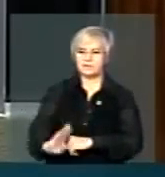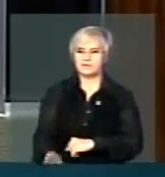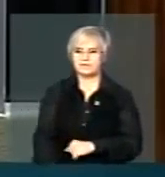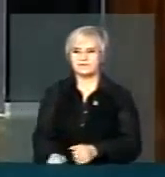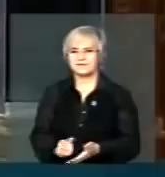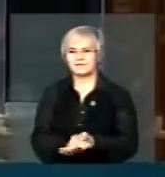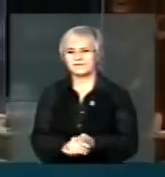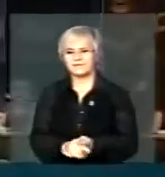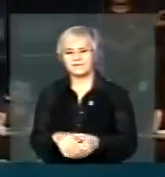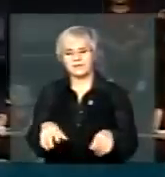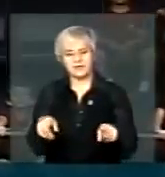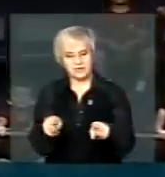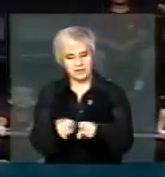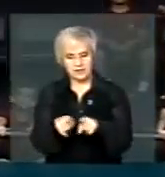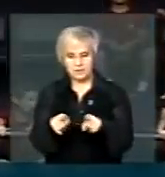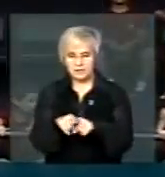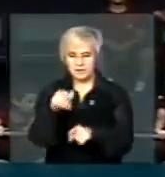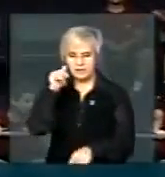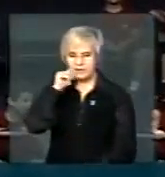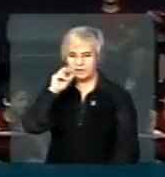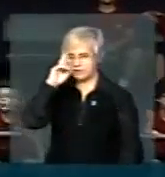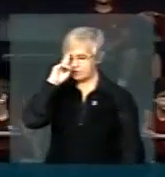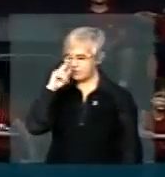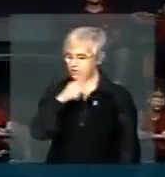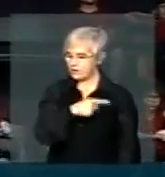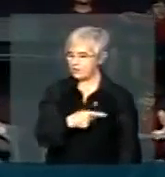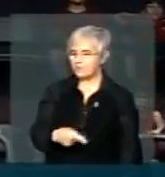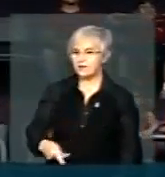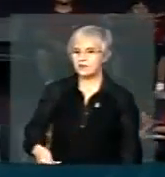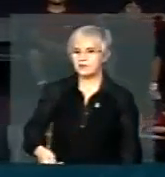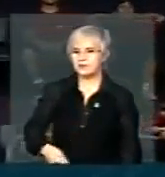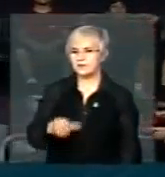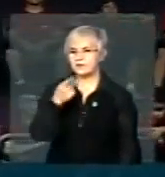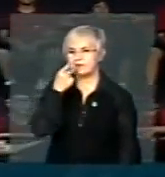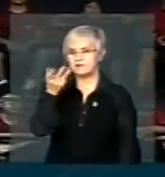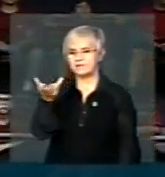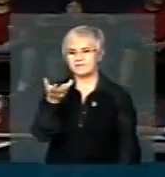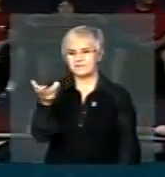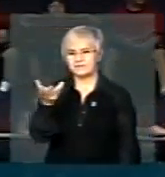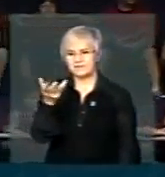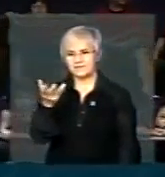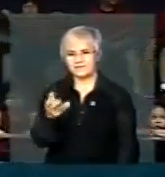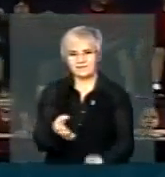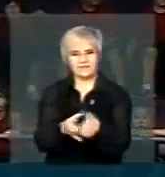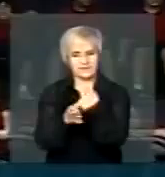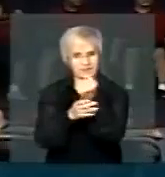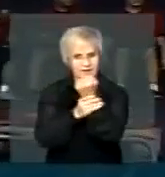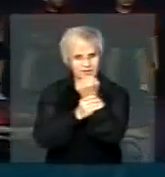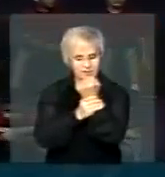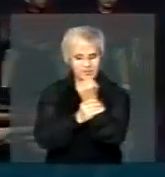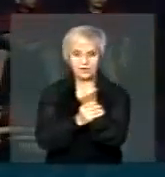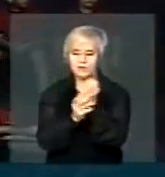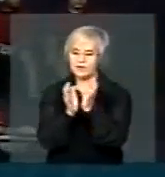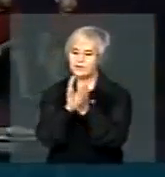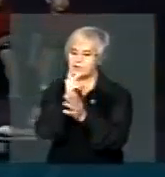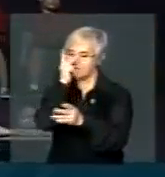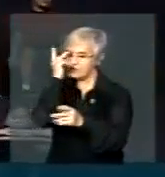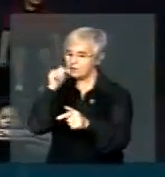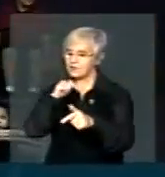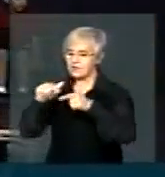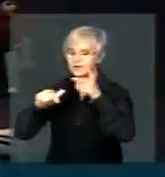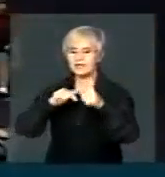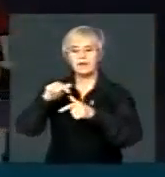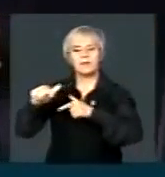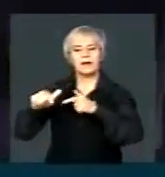E por outro, Presidente, eu quero dizer que a segurança de quem trabalha e